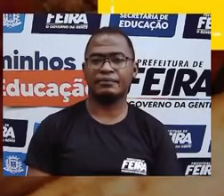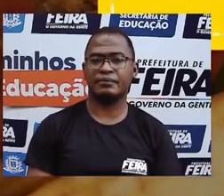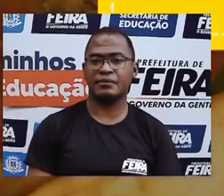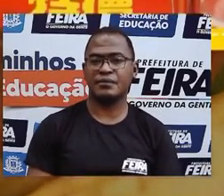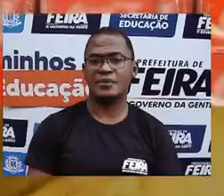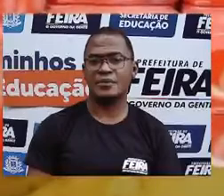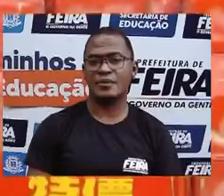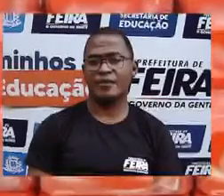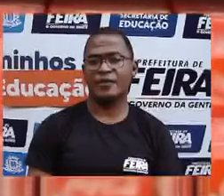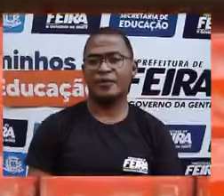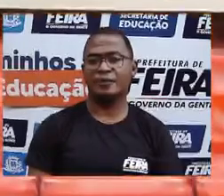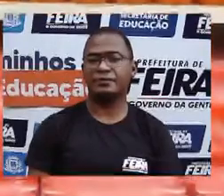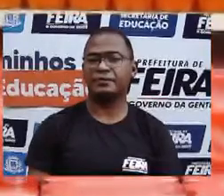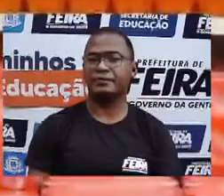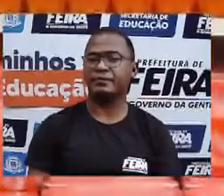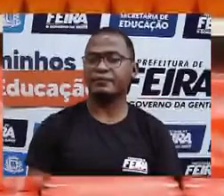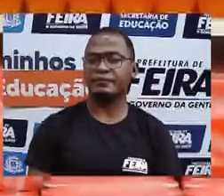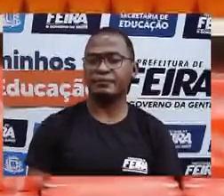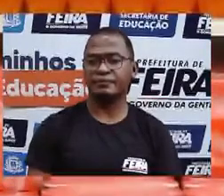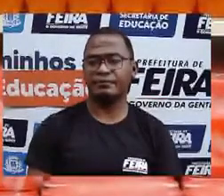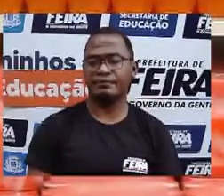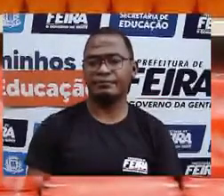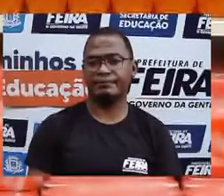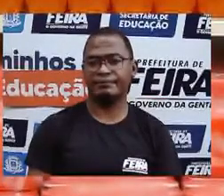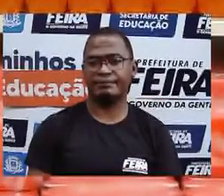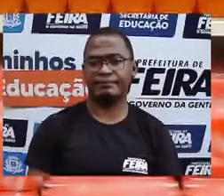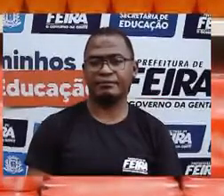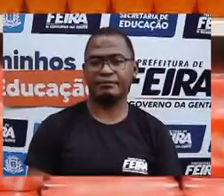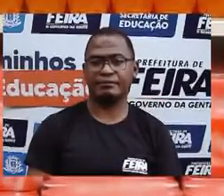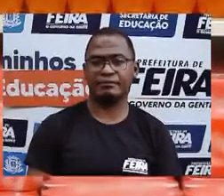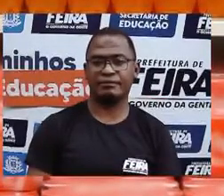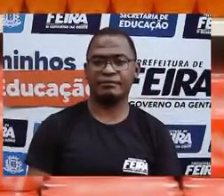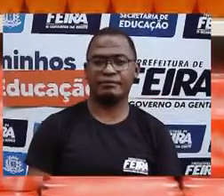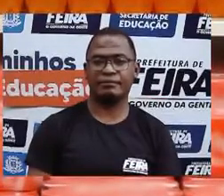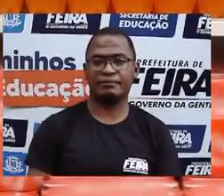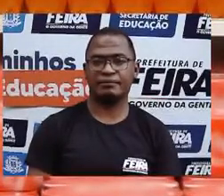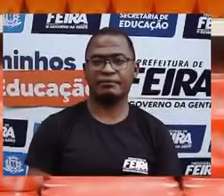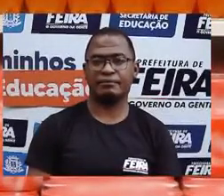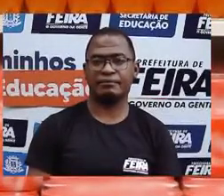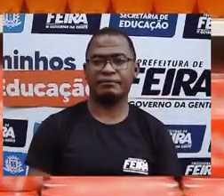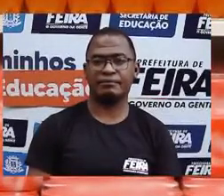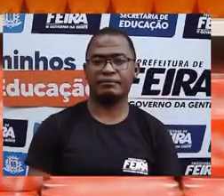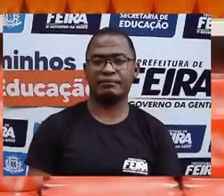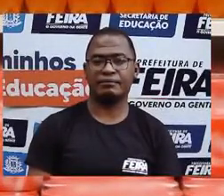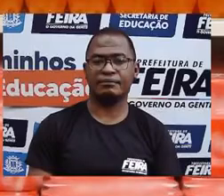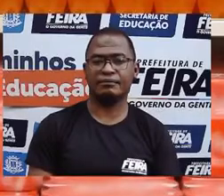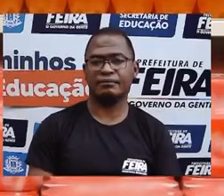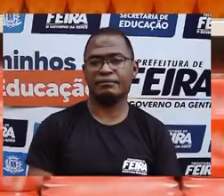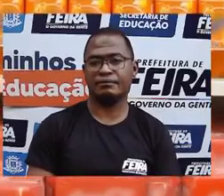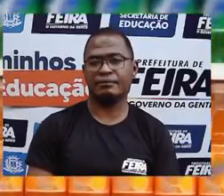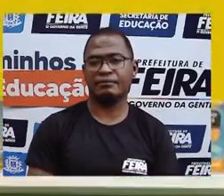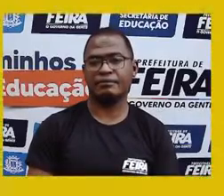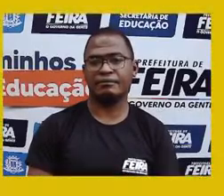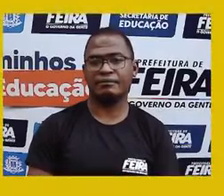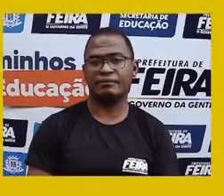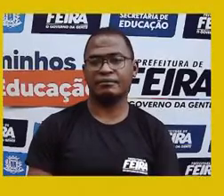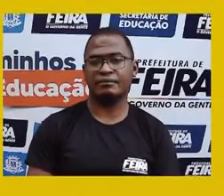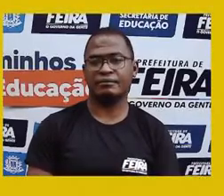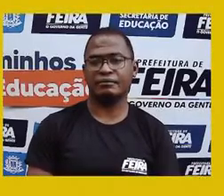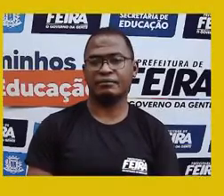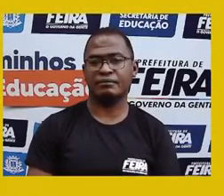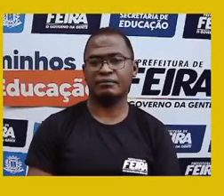vamos ao supermercado ou padarias, nos deparamos com uma gama de alimentos prontos para o consumo, como